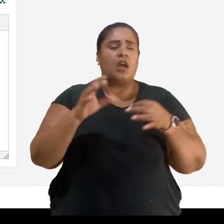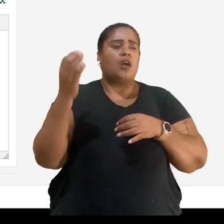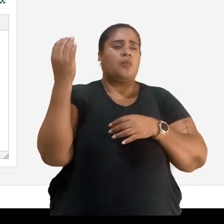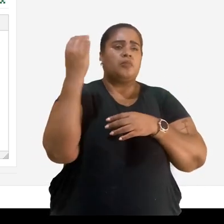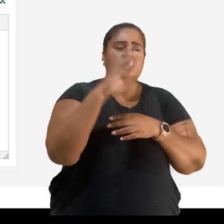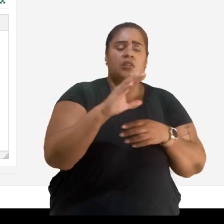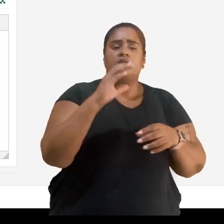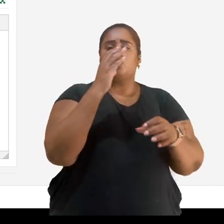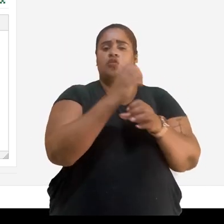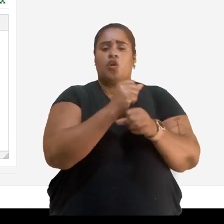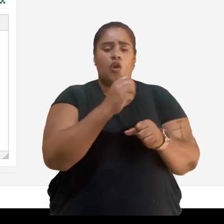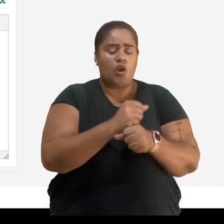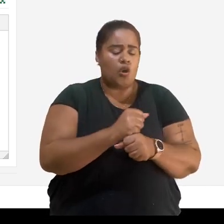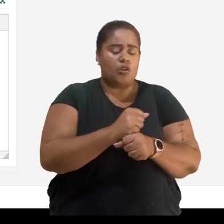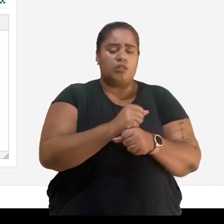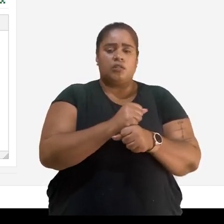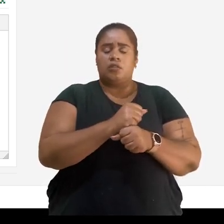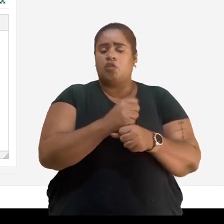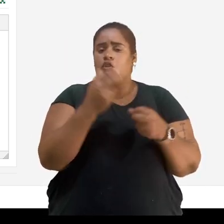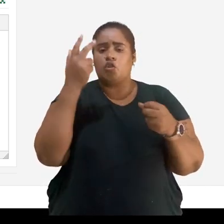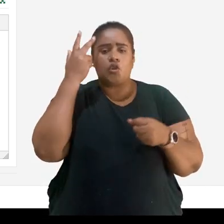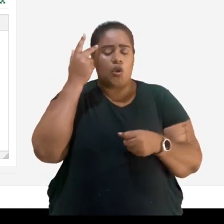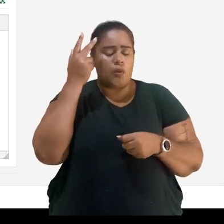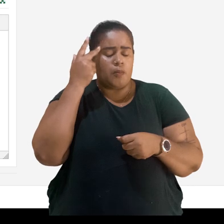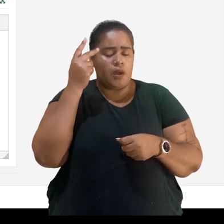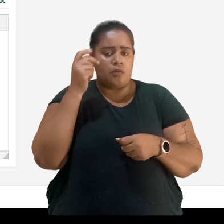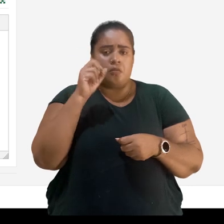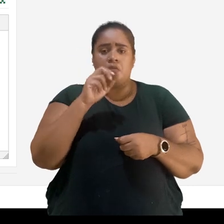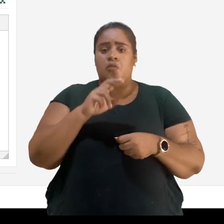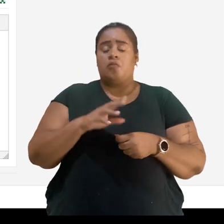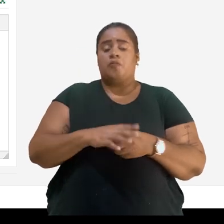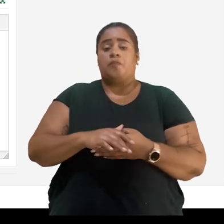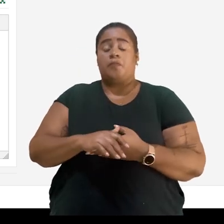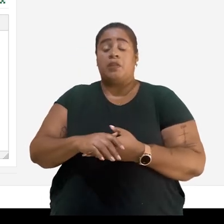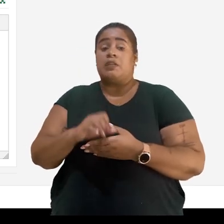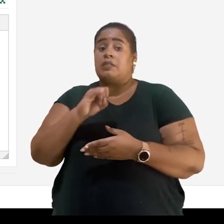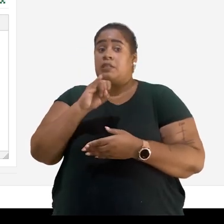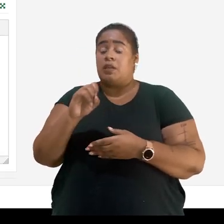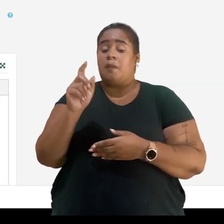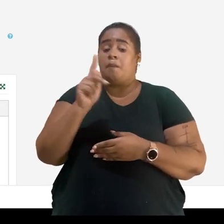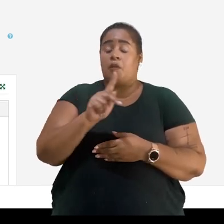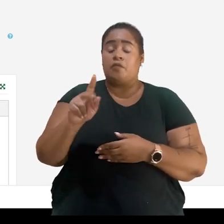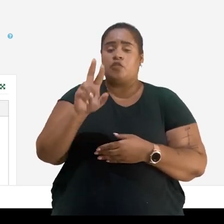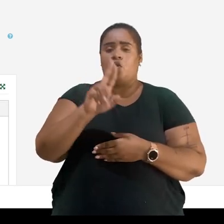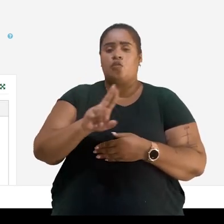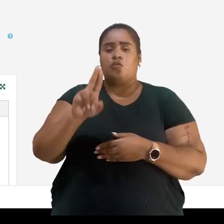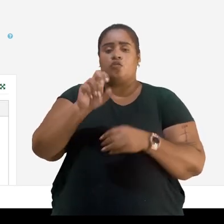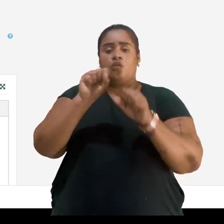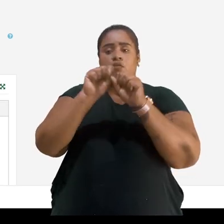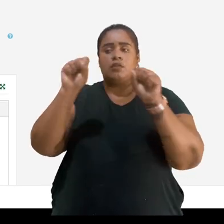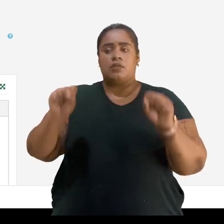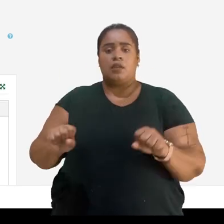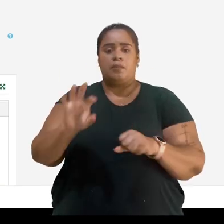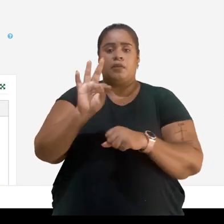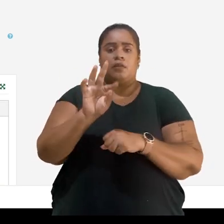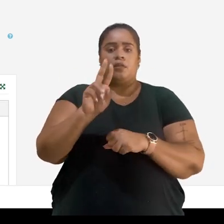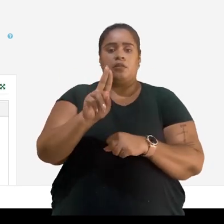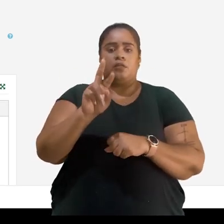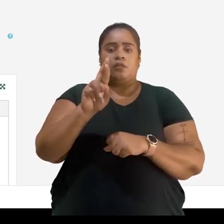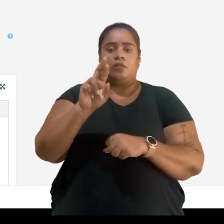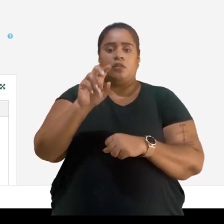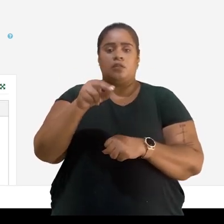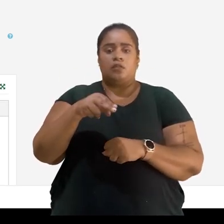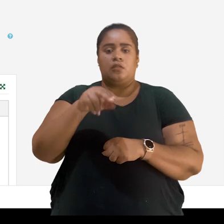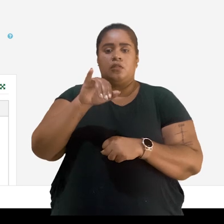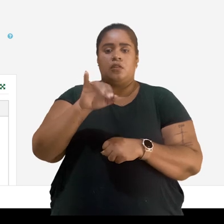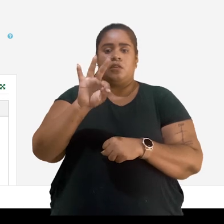lançando comentário, independente do método de avaliação que tiver sido configurado pelo professor, o